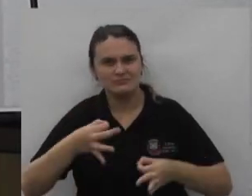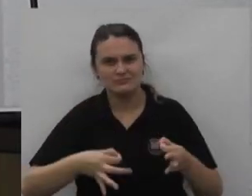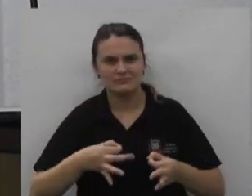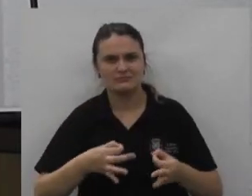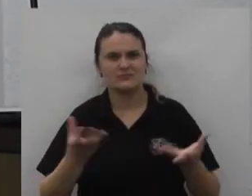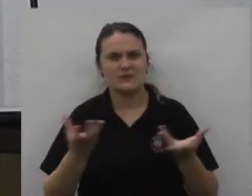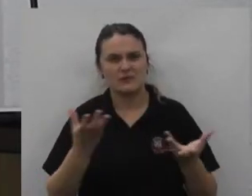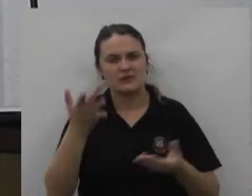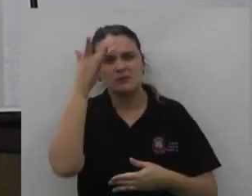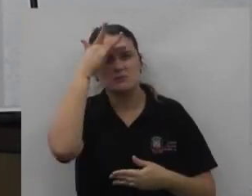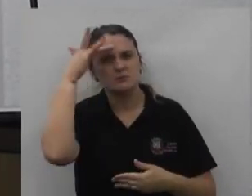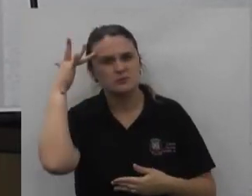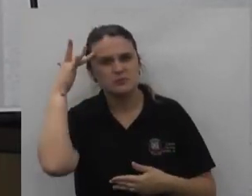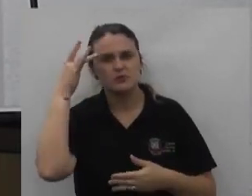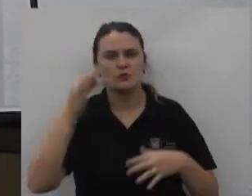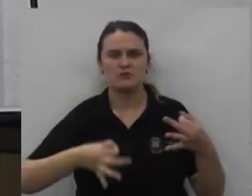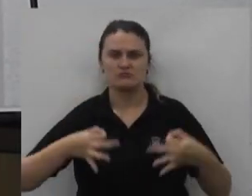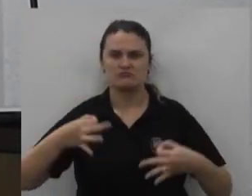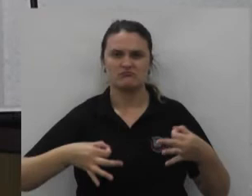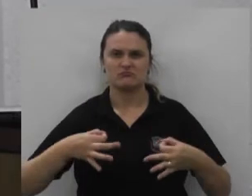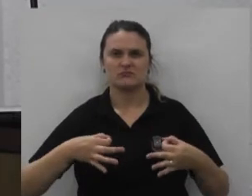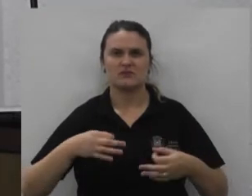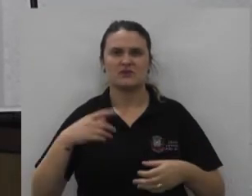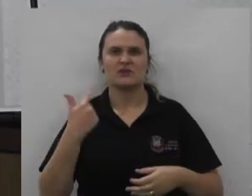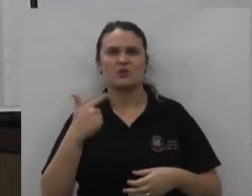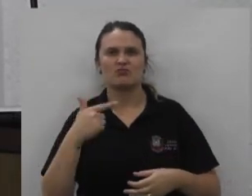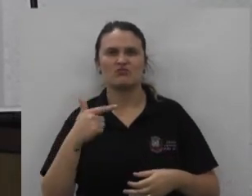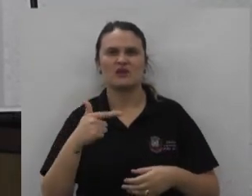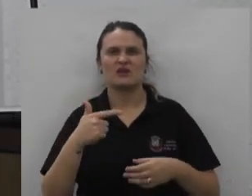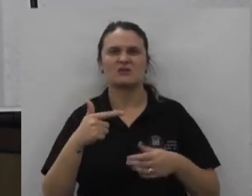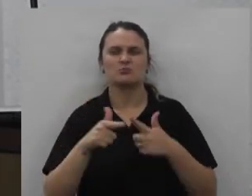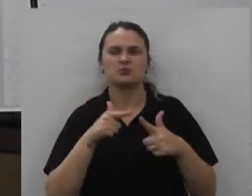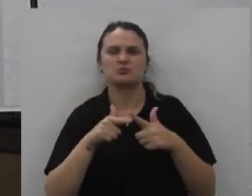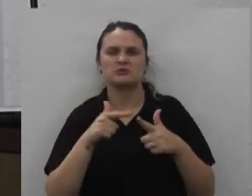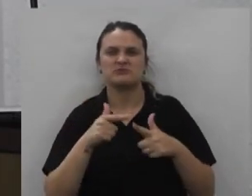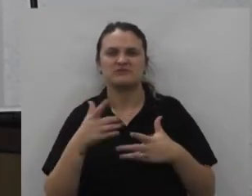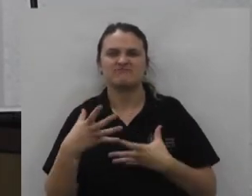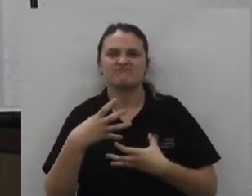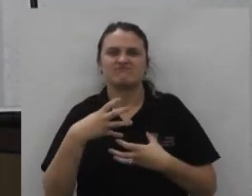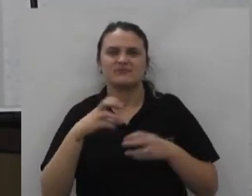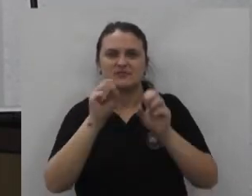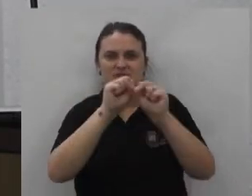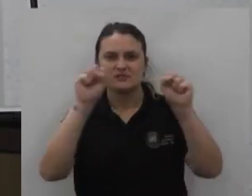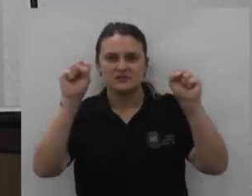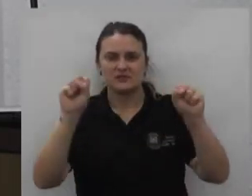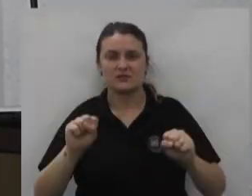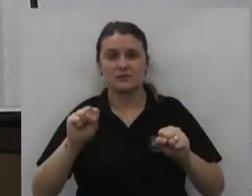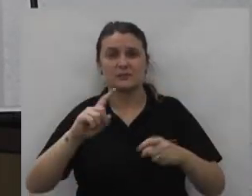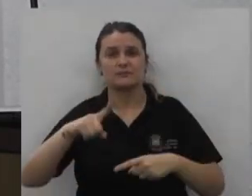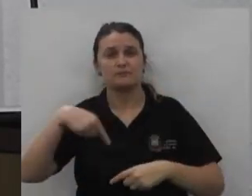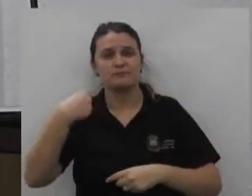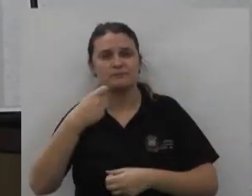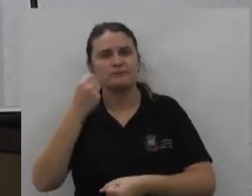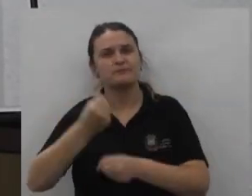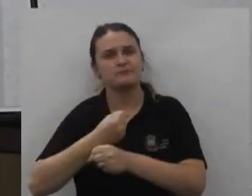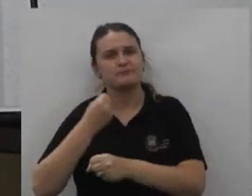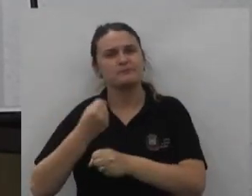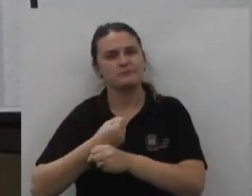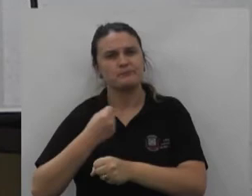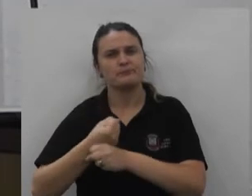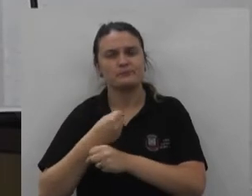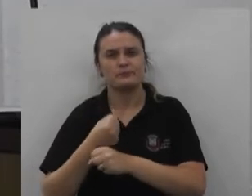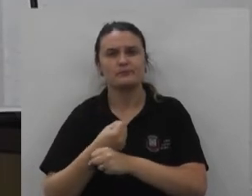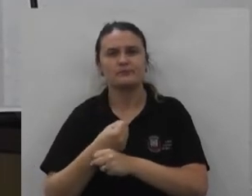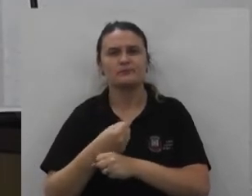e de pessoas não ainda contaminadas pelo sistema e após tantos anos